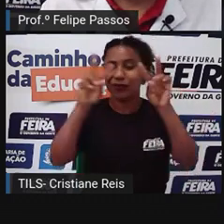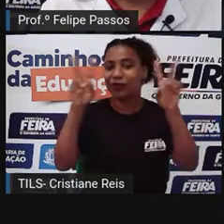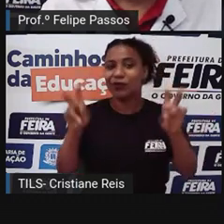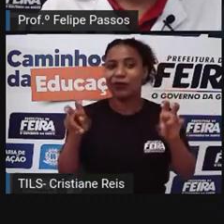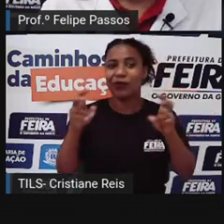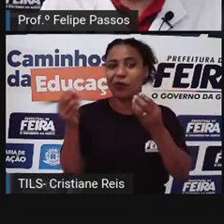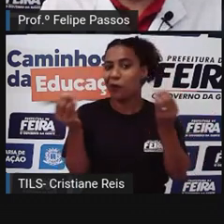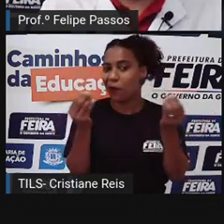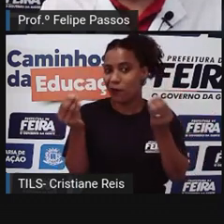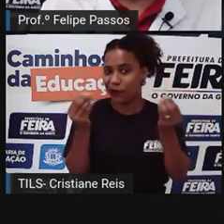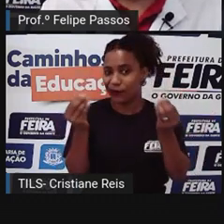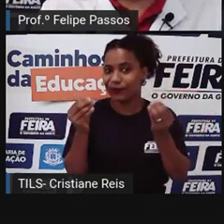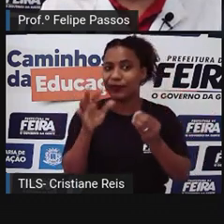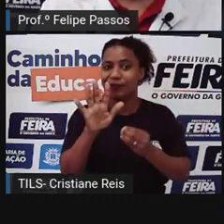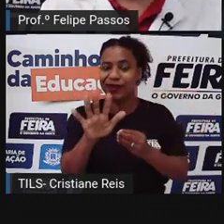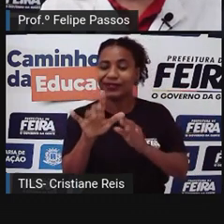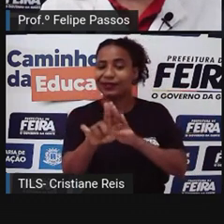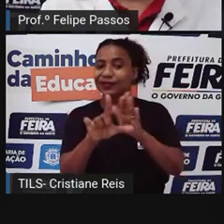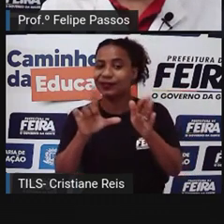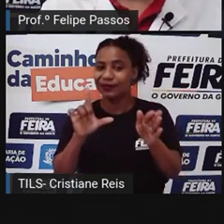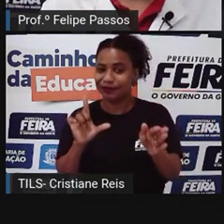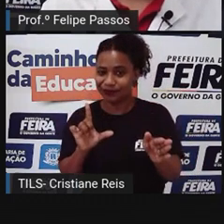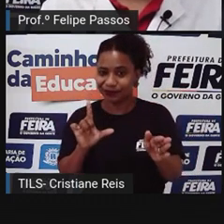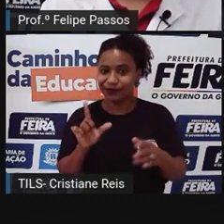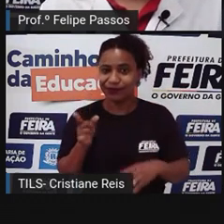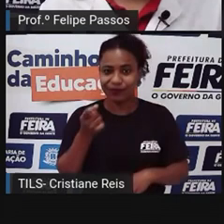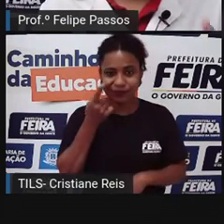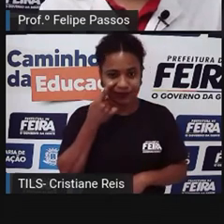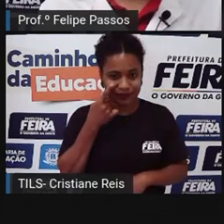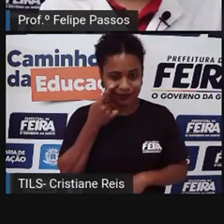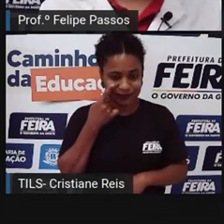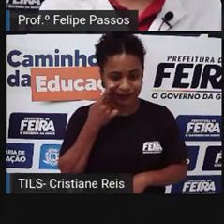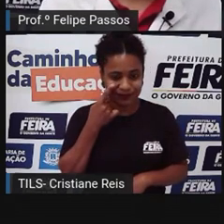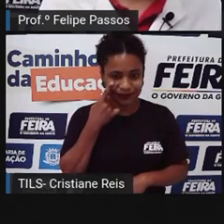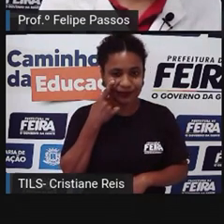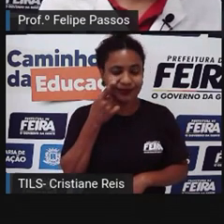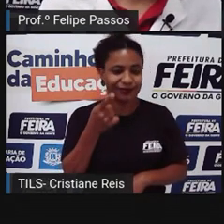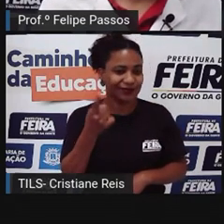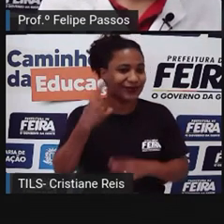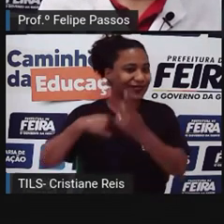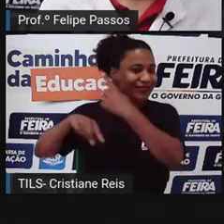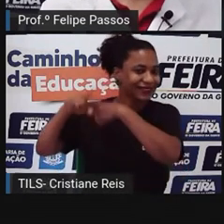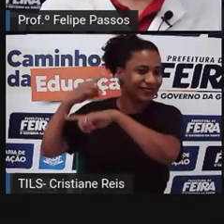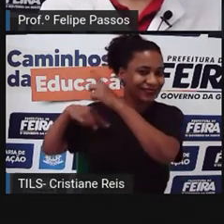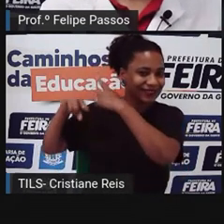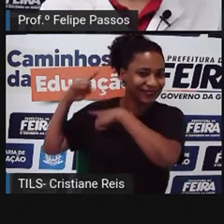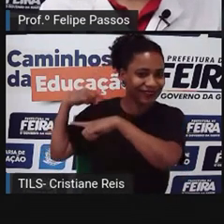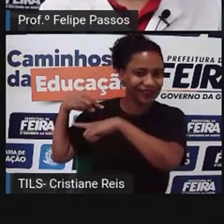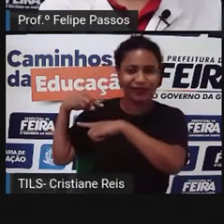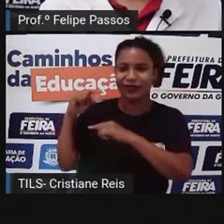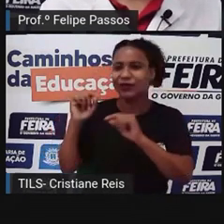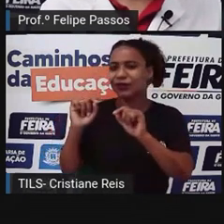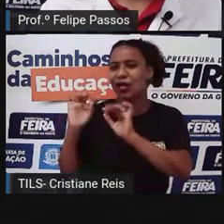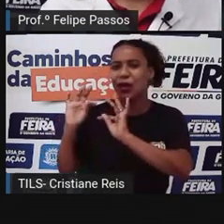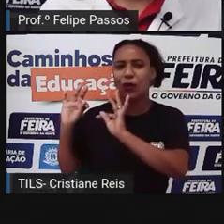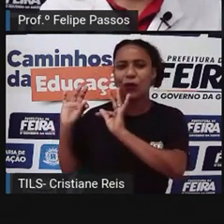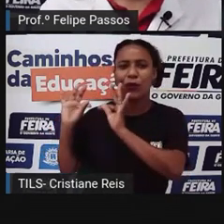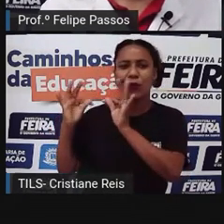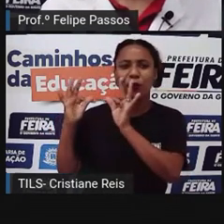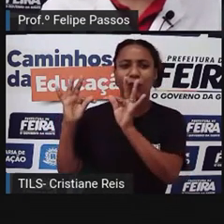está acontecendo. Mas antes, fazendo uma retrospectiva, o que é tecnologia?